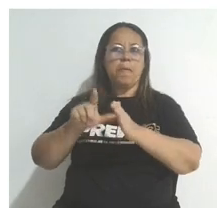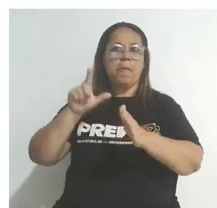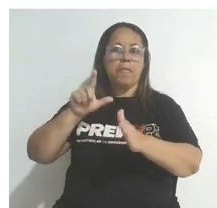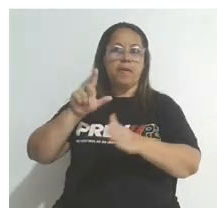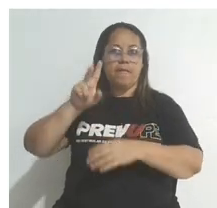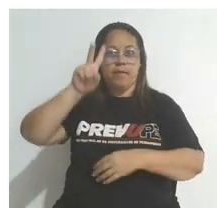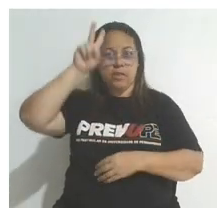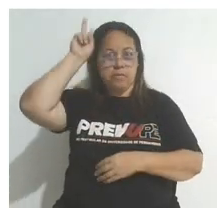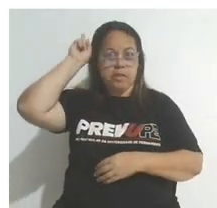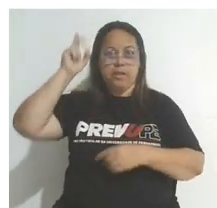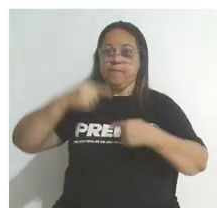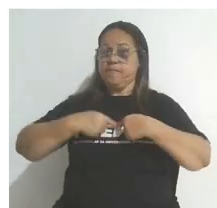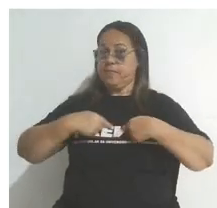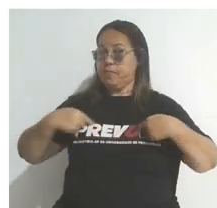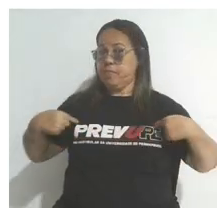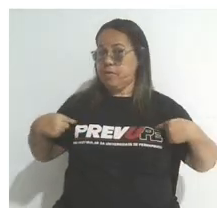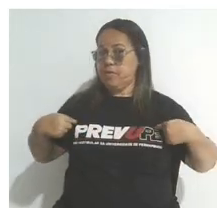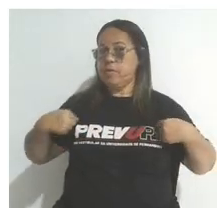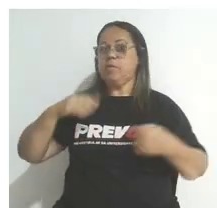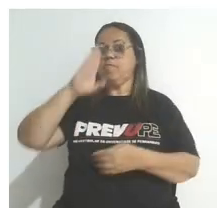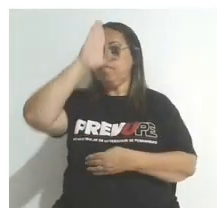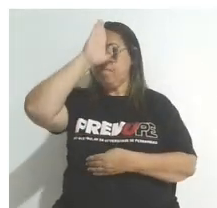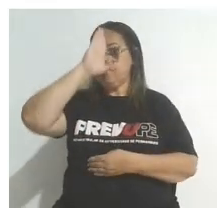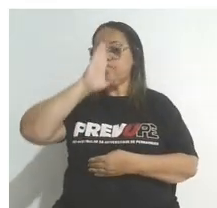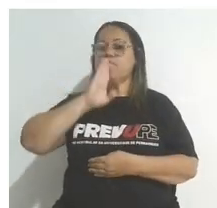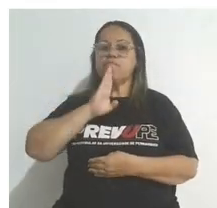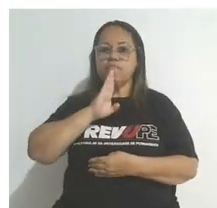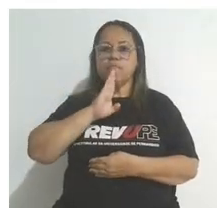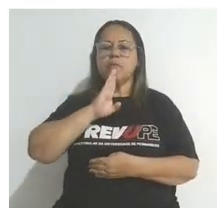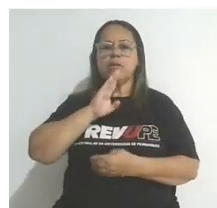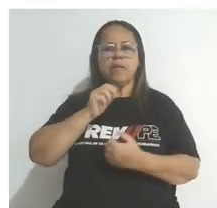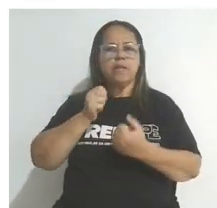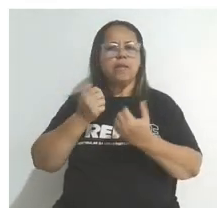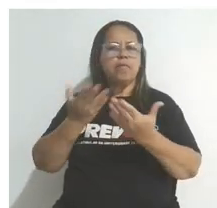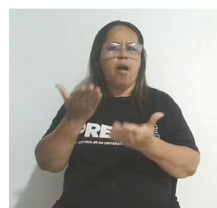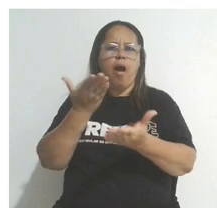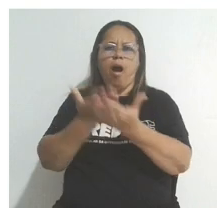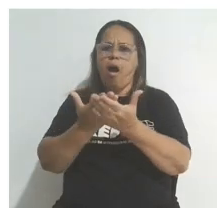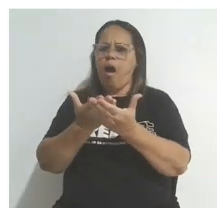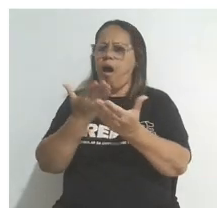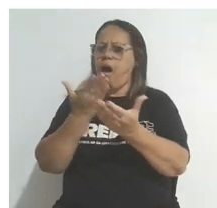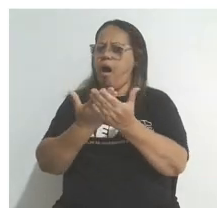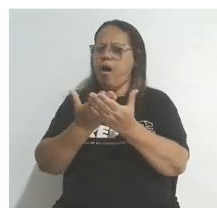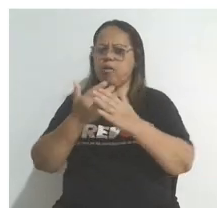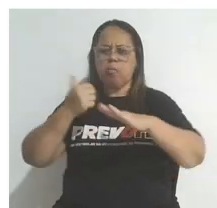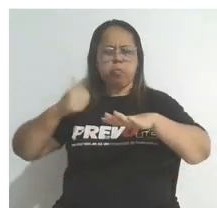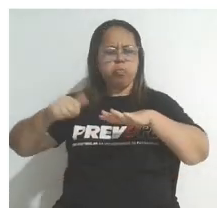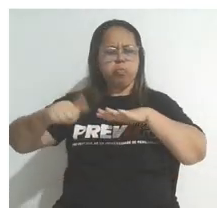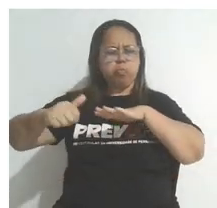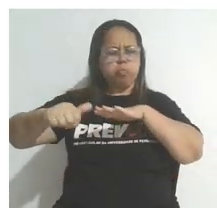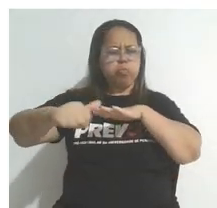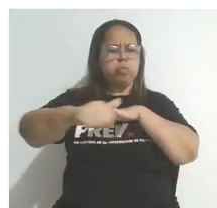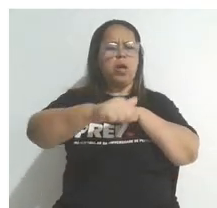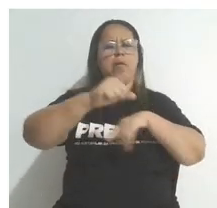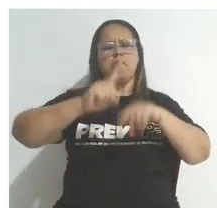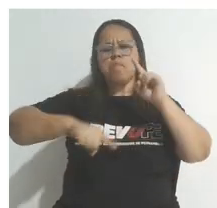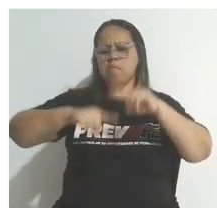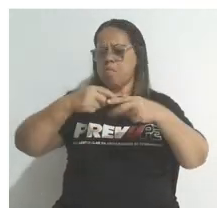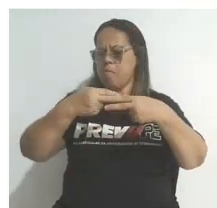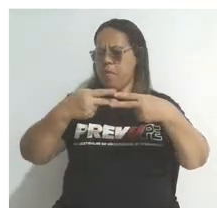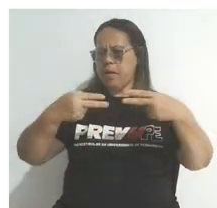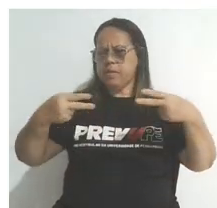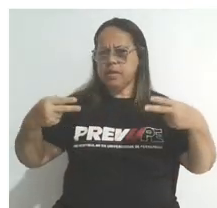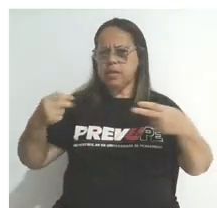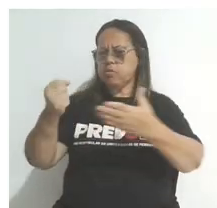-vestibulares. O Prevup, por ser um curso totalmente gratuito, que oferece aulas de extrema qualidade, oferece materiais